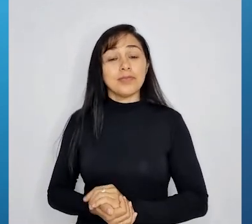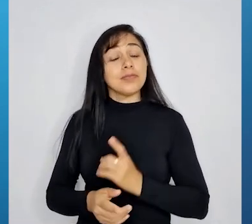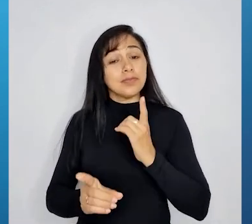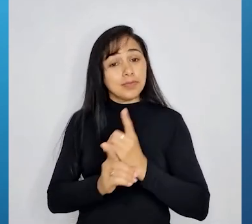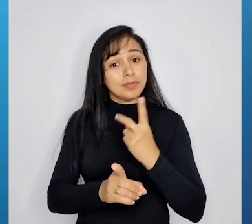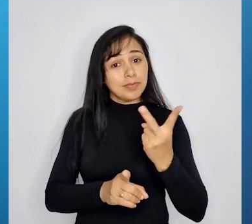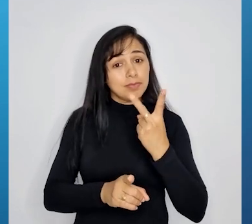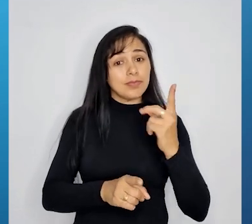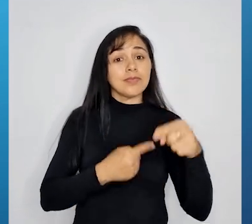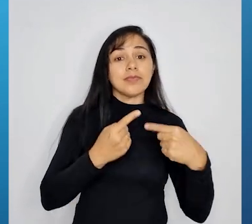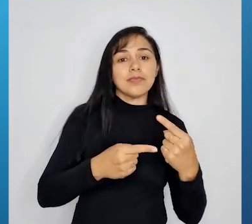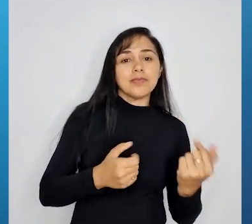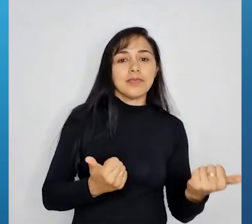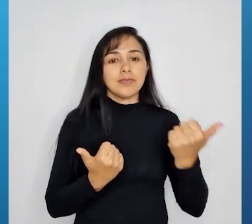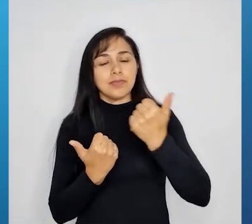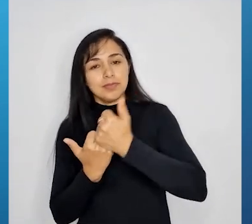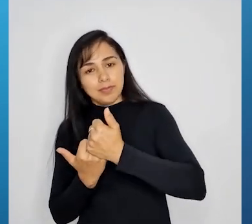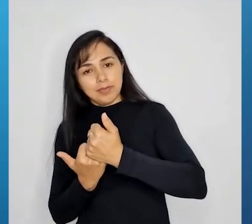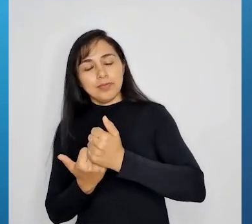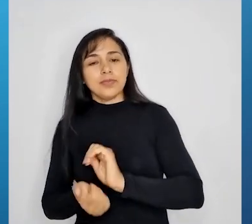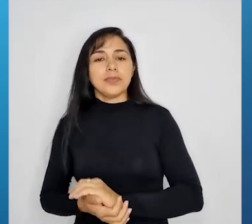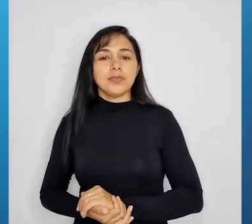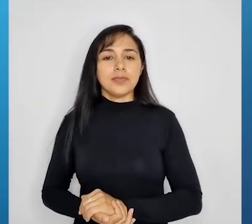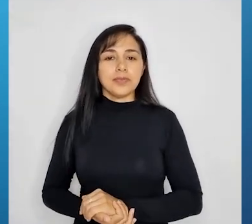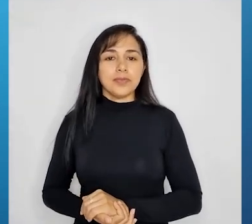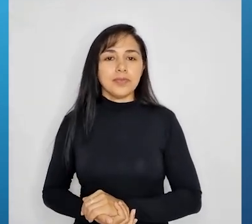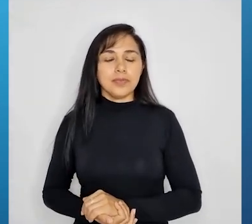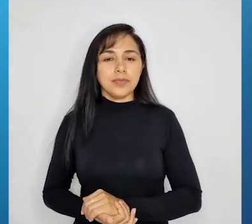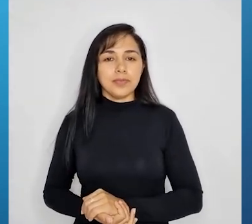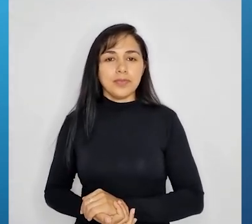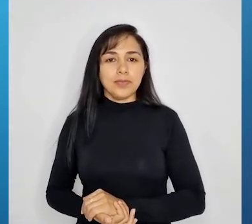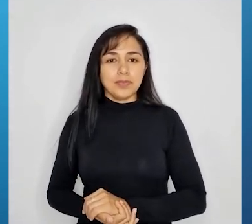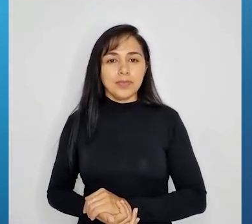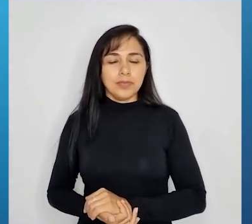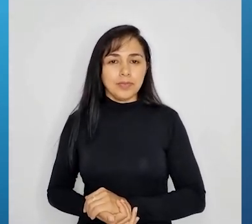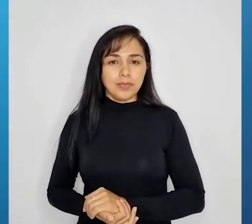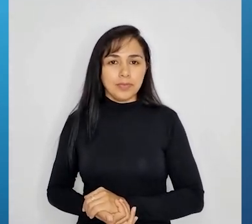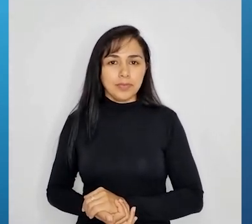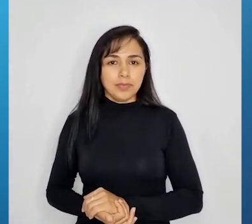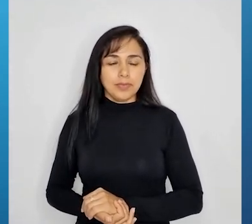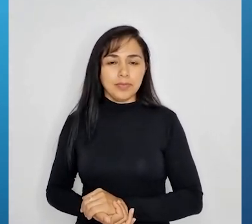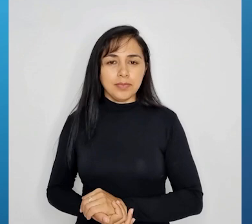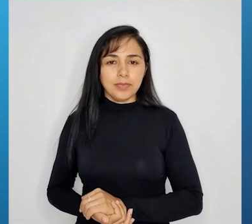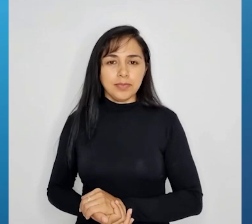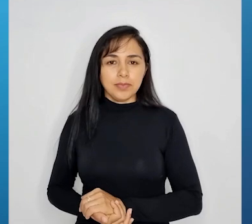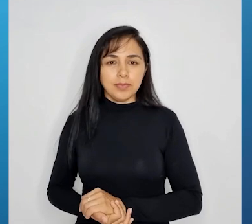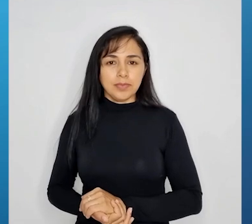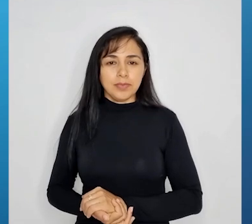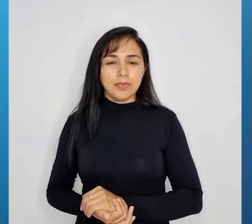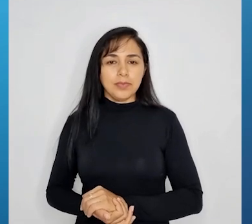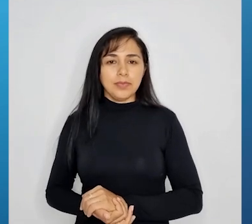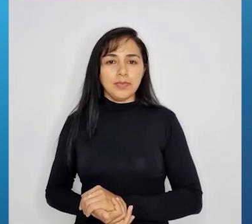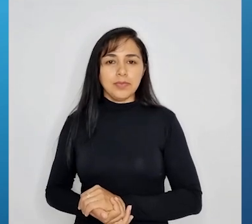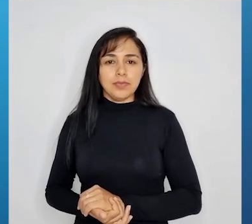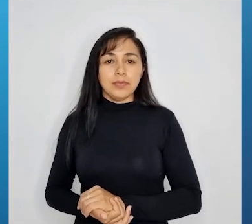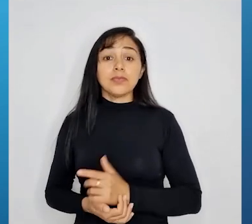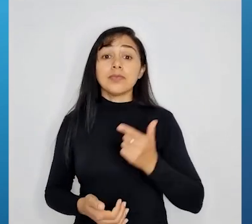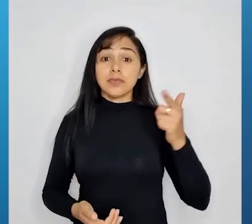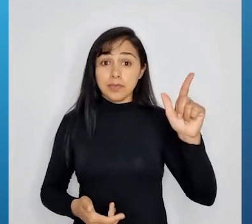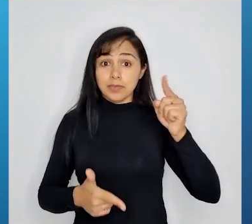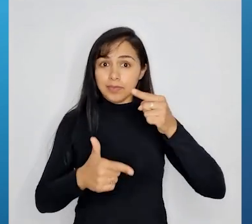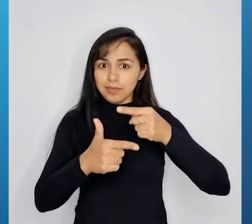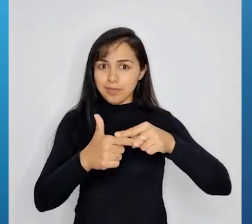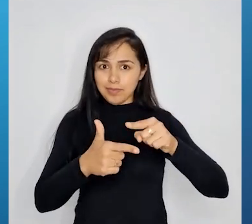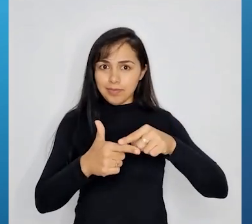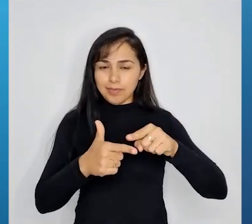dela, depois substitui em outra equação, beleza? Vamos pegar aqui um outro